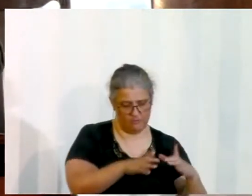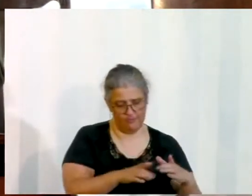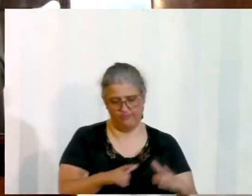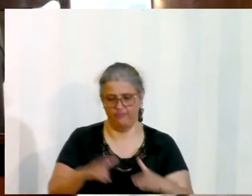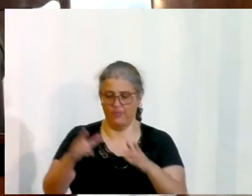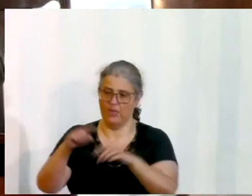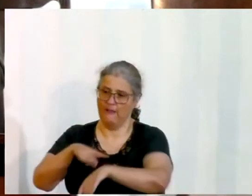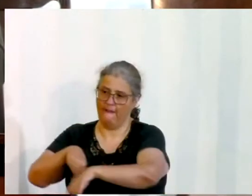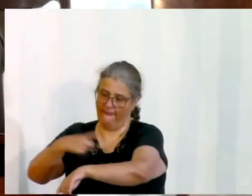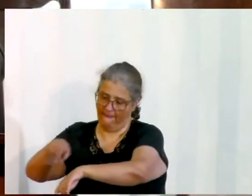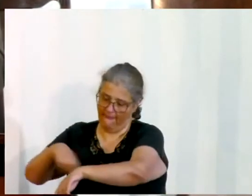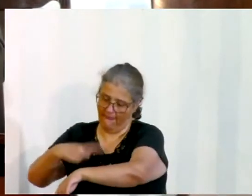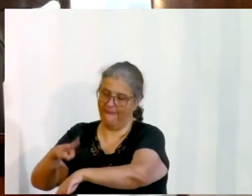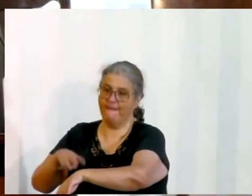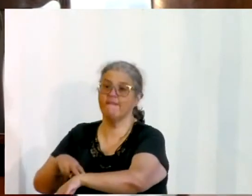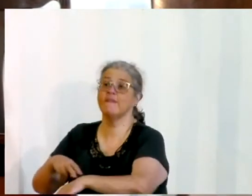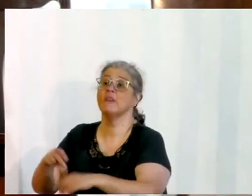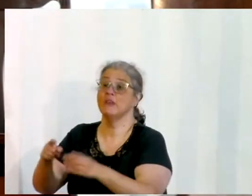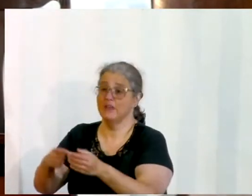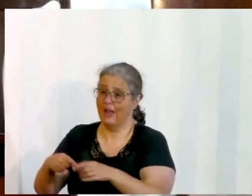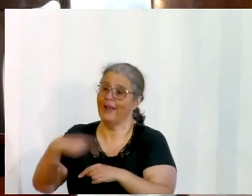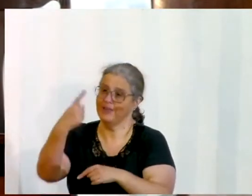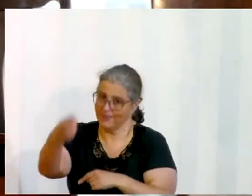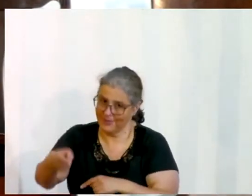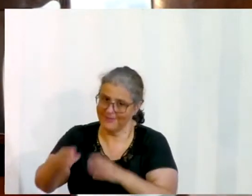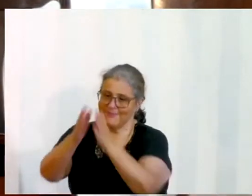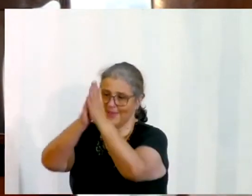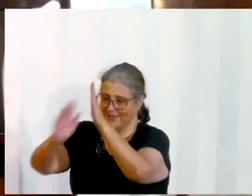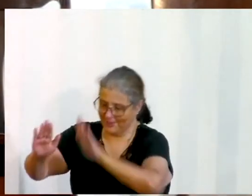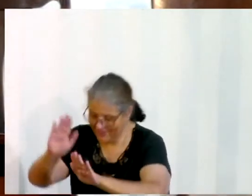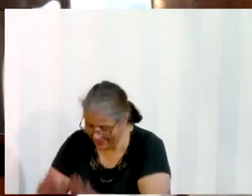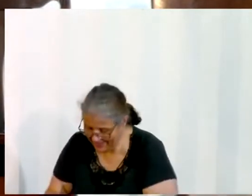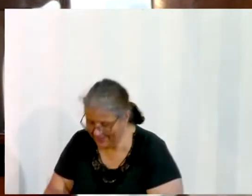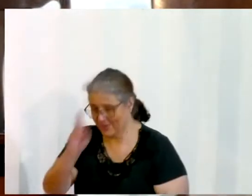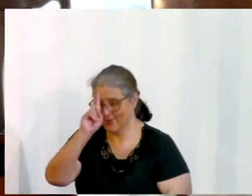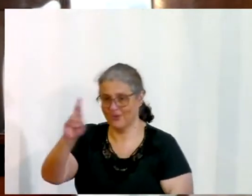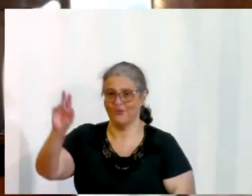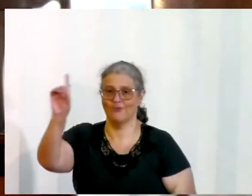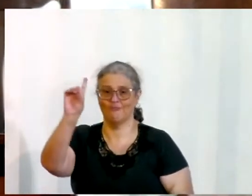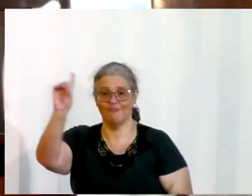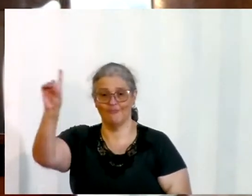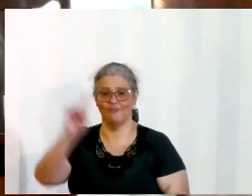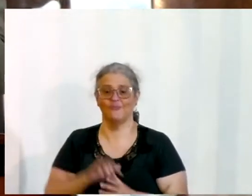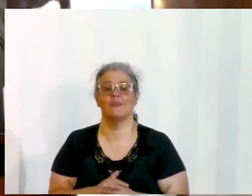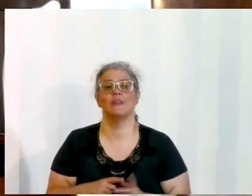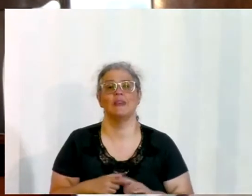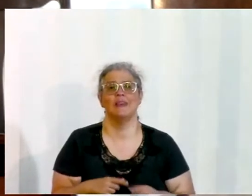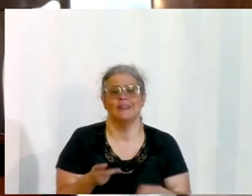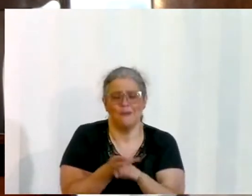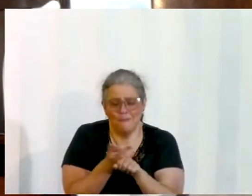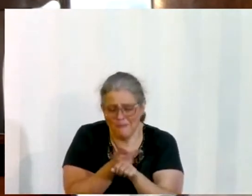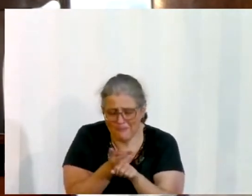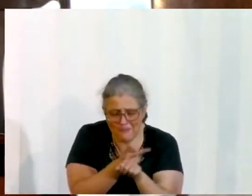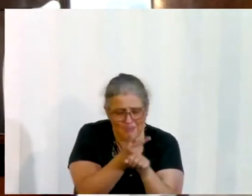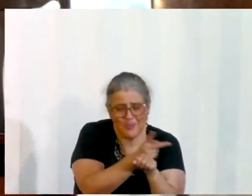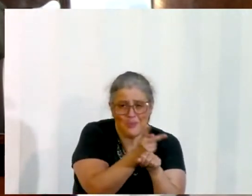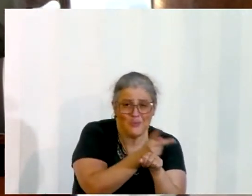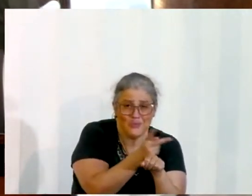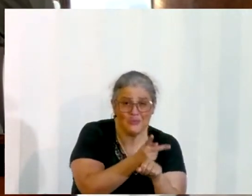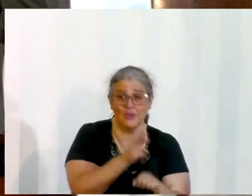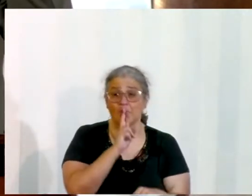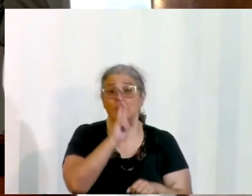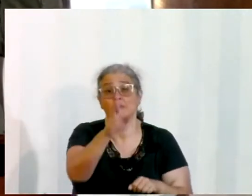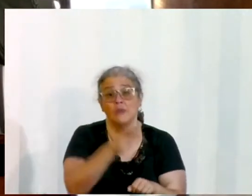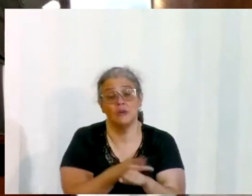e adoraram o Senhor seu Deus, como resultado dessa busca pela palavra, de ouvir a palavra,